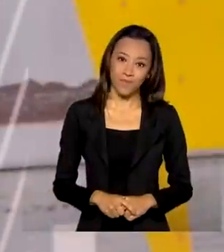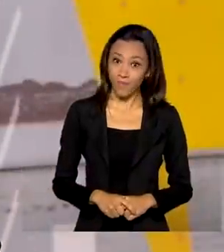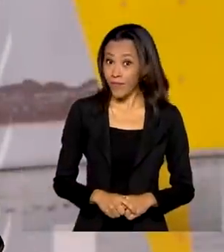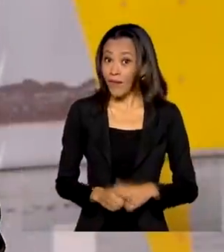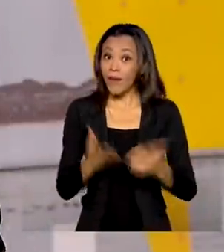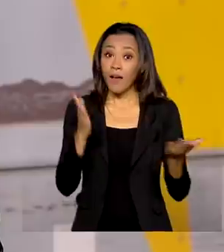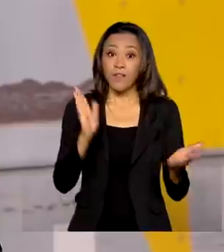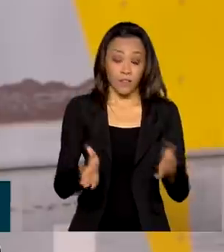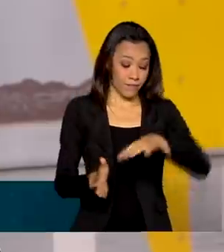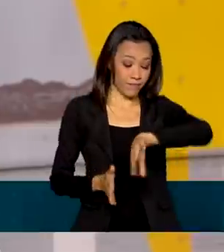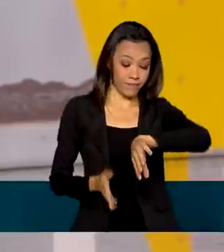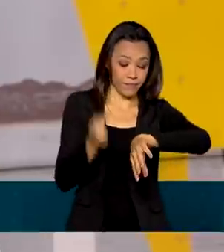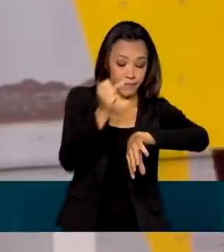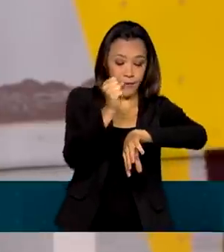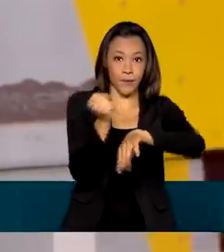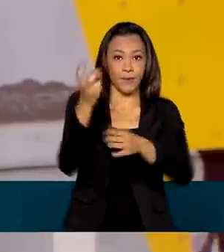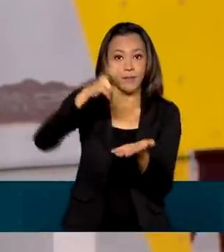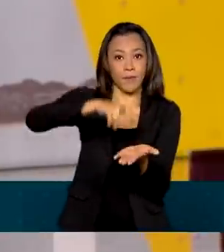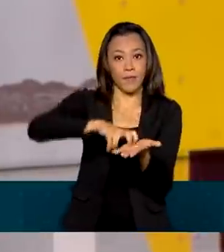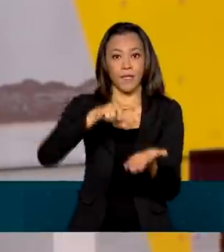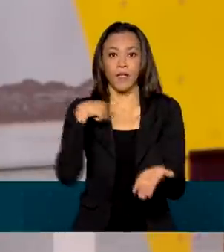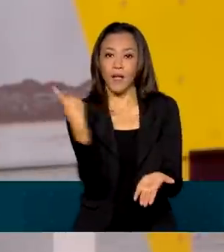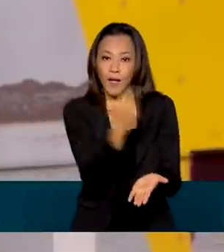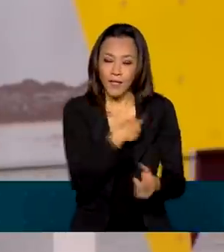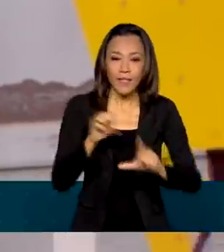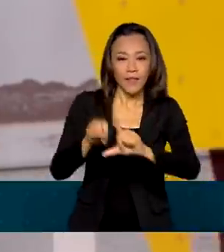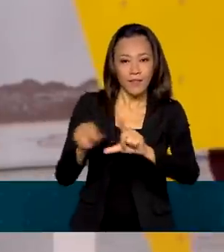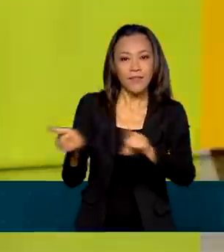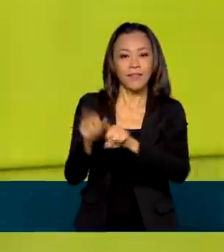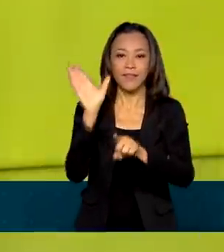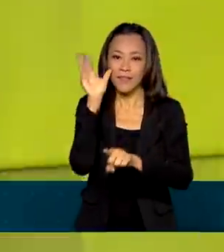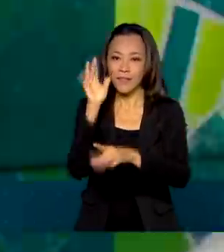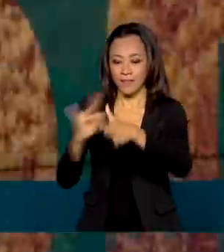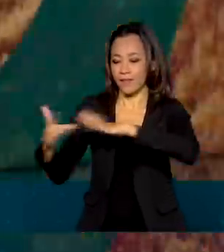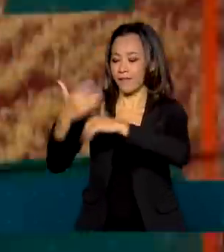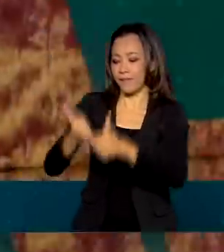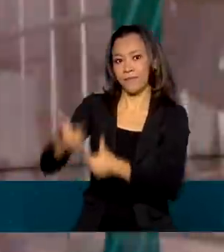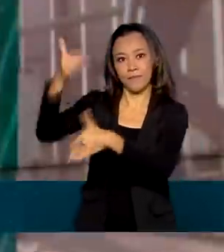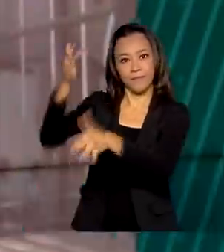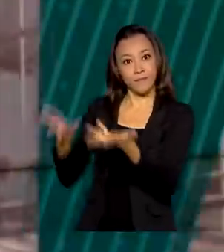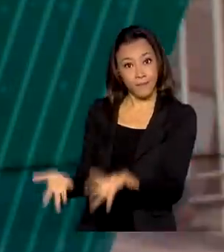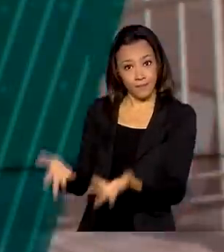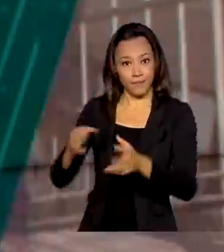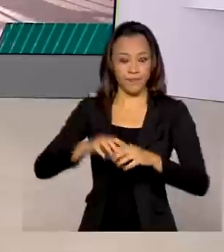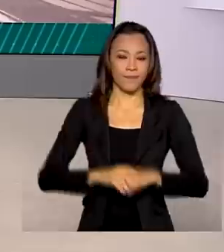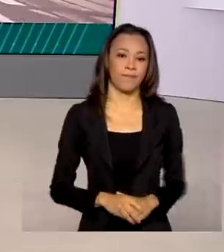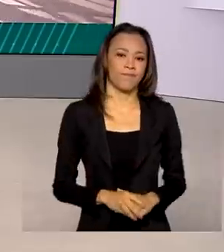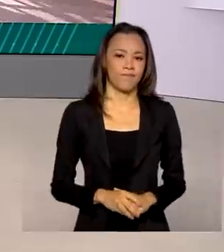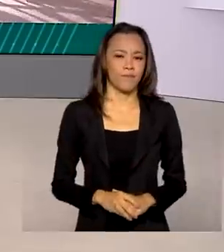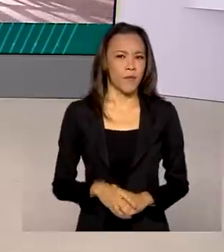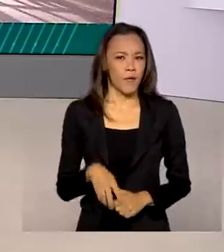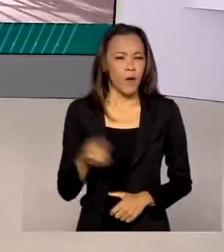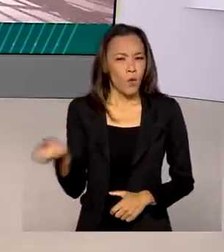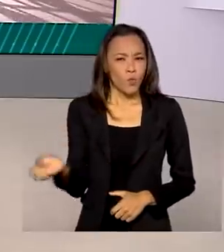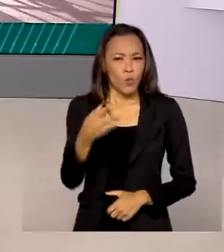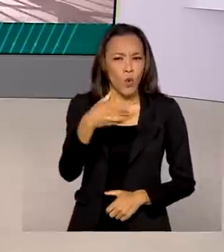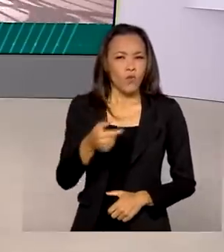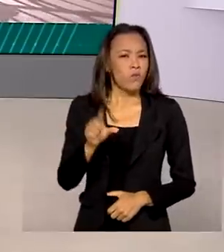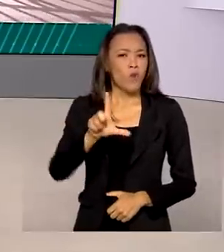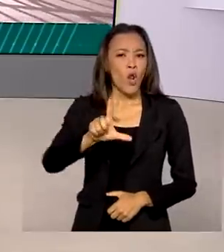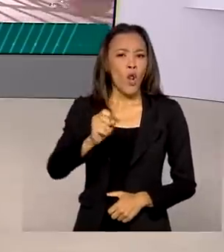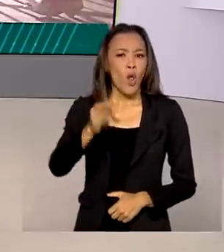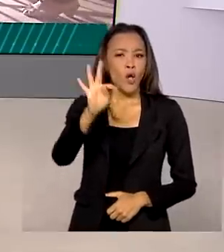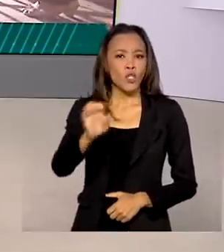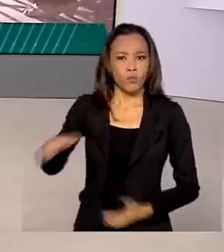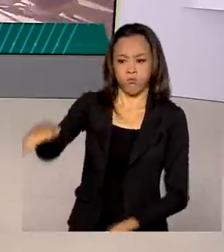Agora, 8 horas da manhã, nós estamos ao vivo também pelas redes sociais. Um novo lote de vacinas